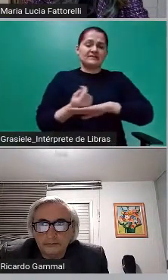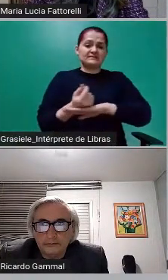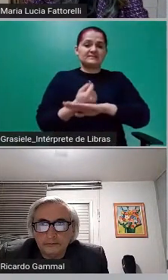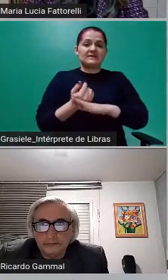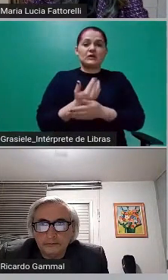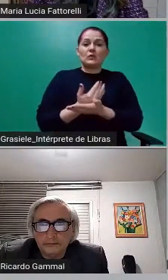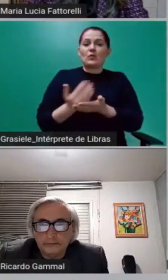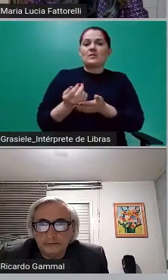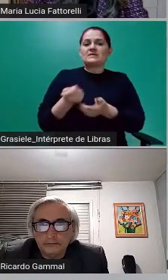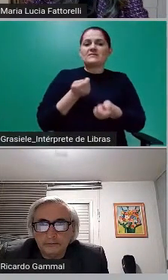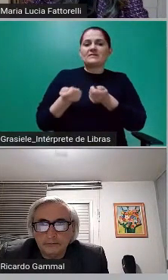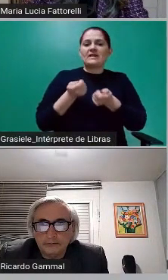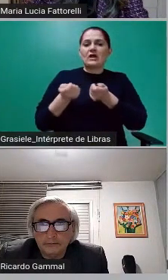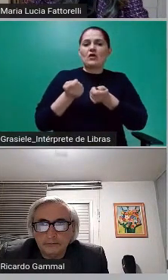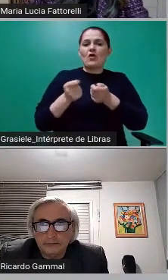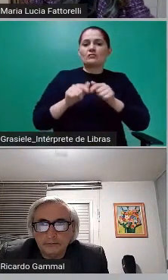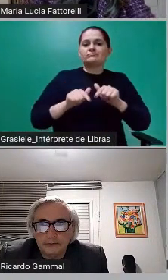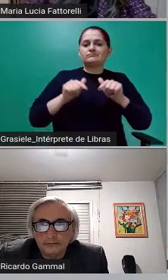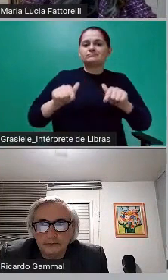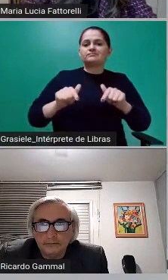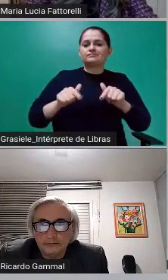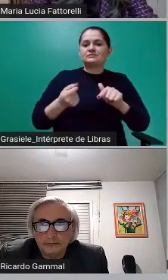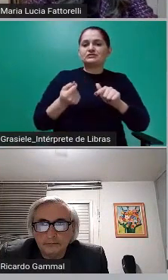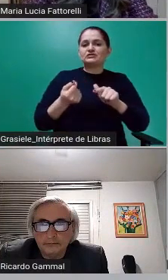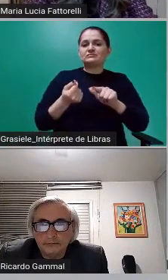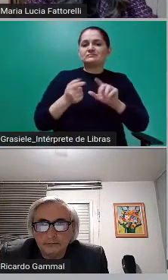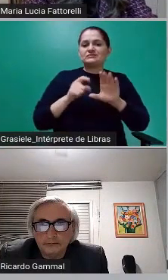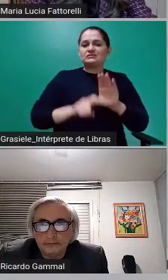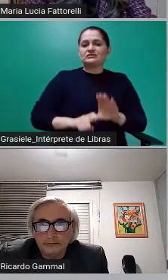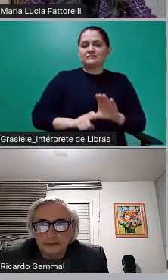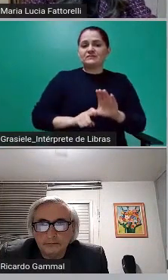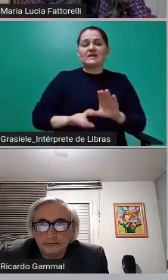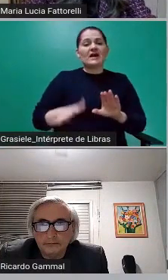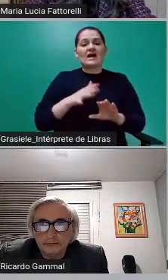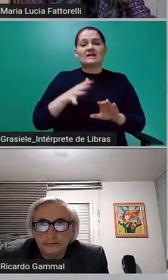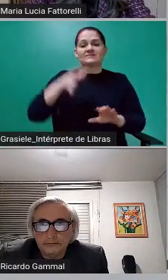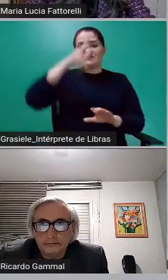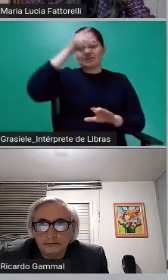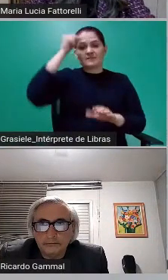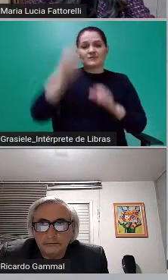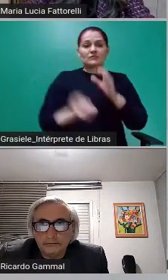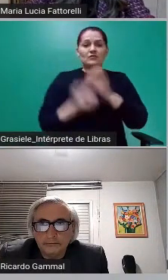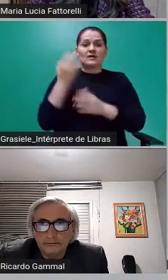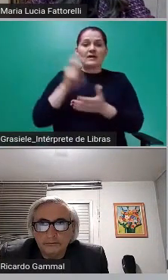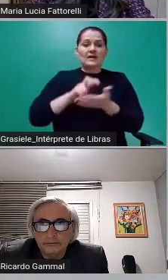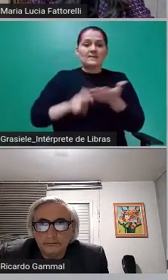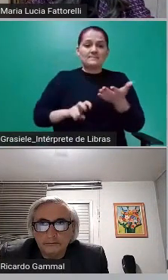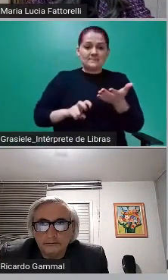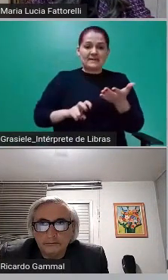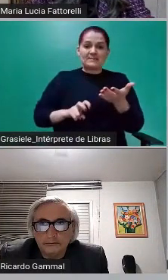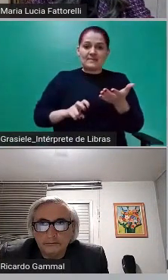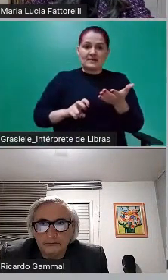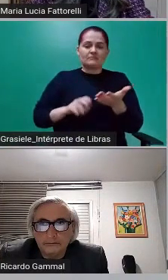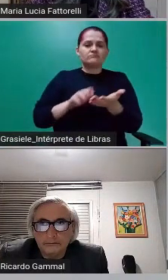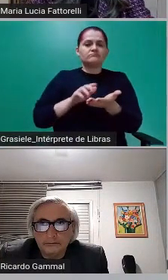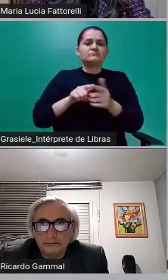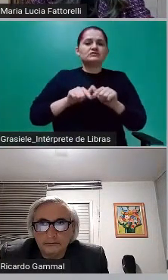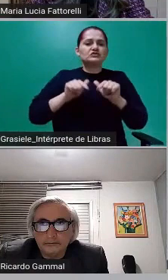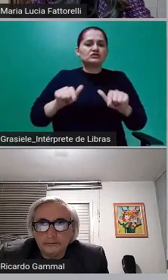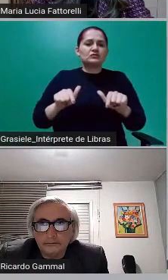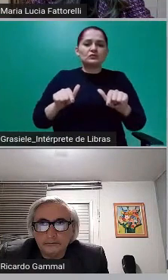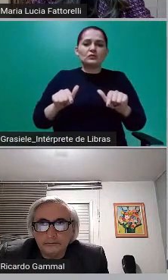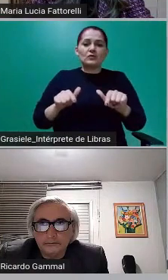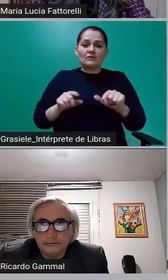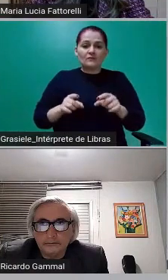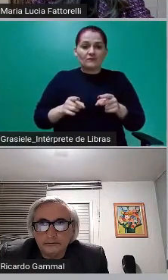lançava os títulos e ela mesma recomprava no final do dia por um valor muito mais elevado, o que trazia